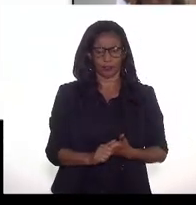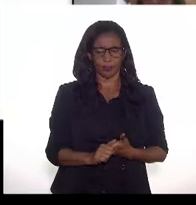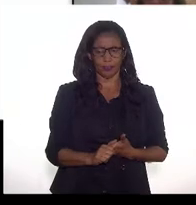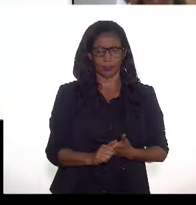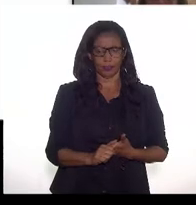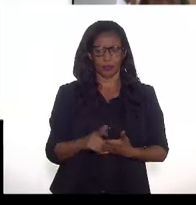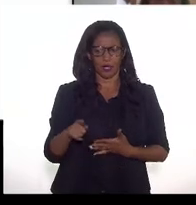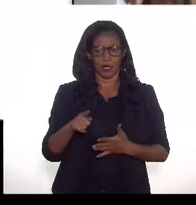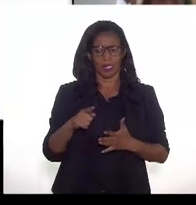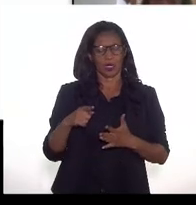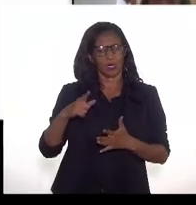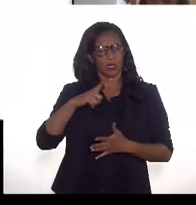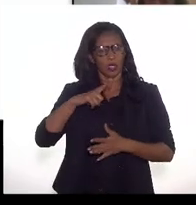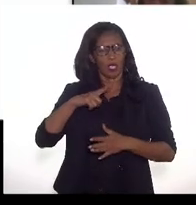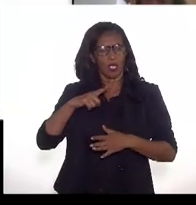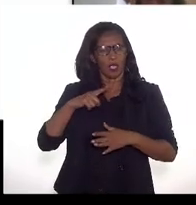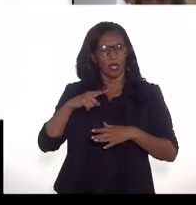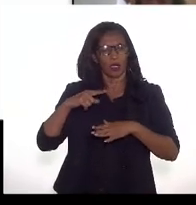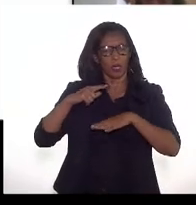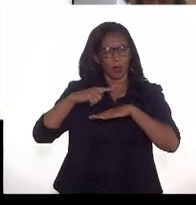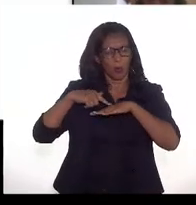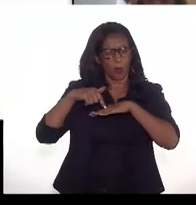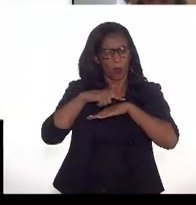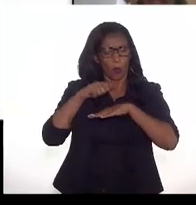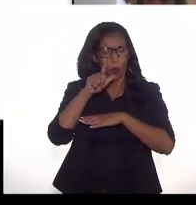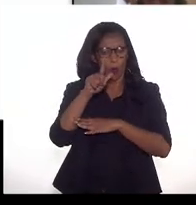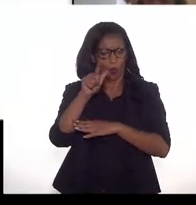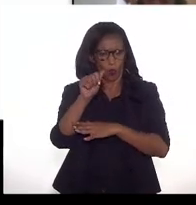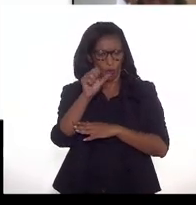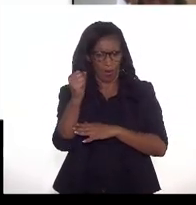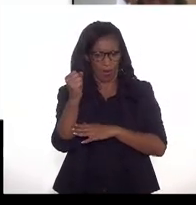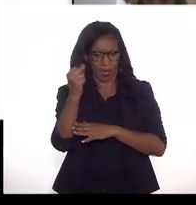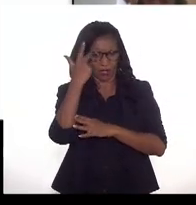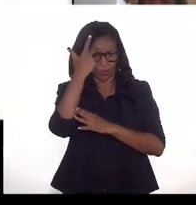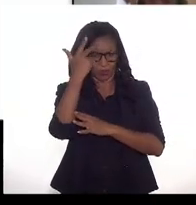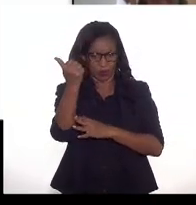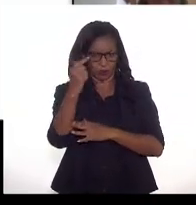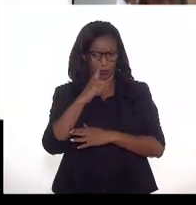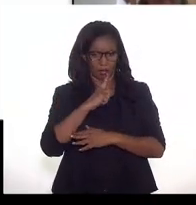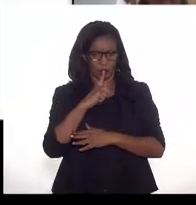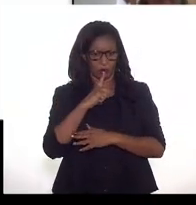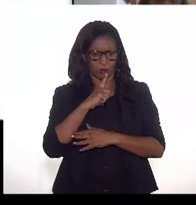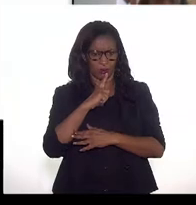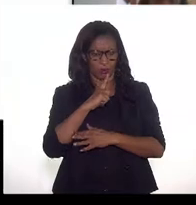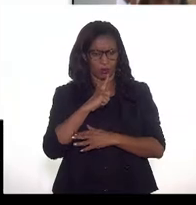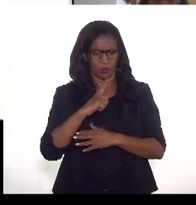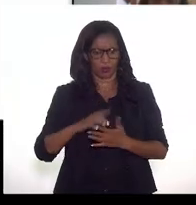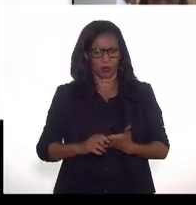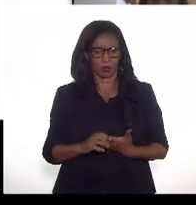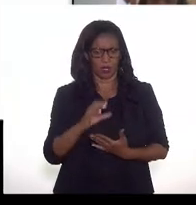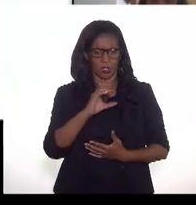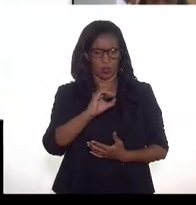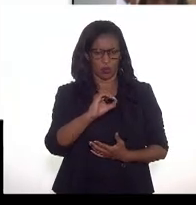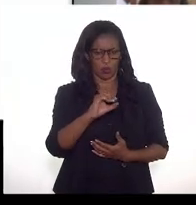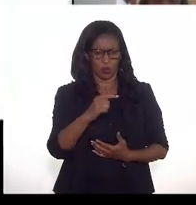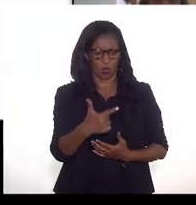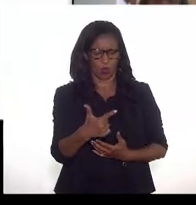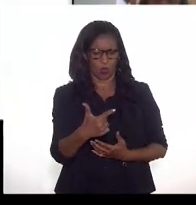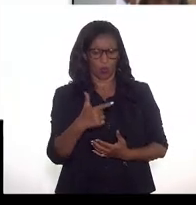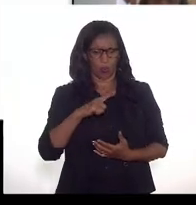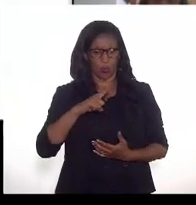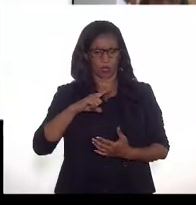do tipo de membrana, então o gás natural permeia por essa membrana, e o CO2, ele é